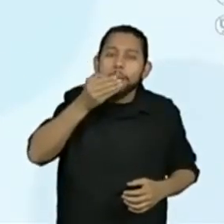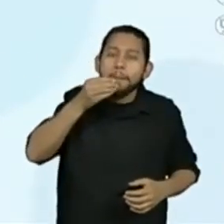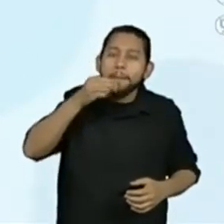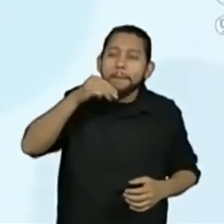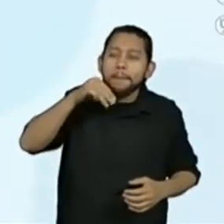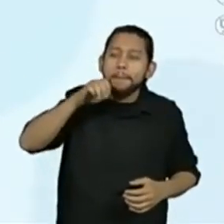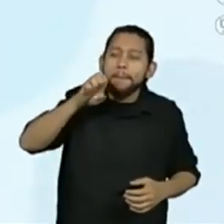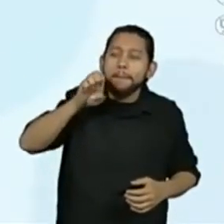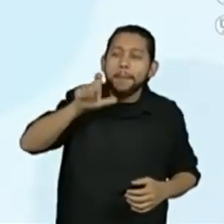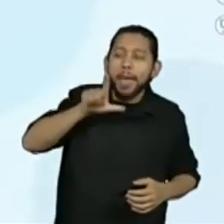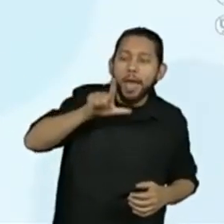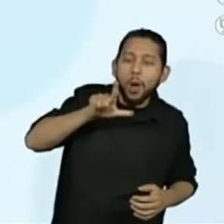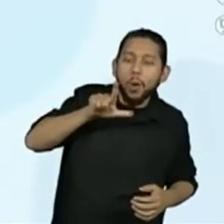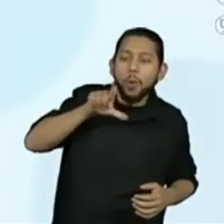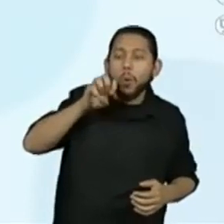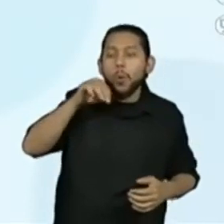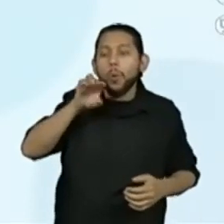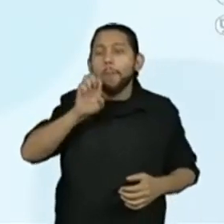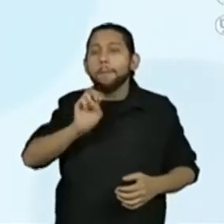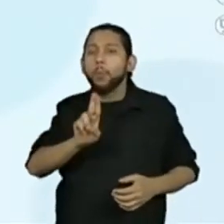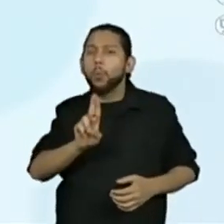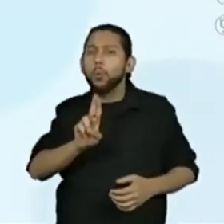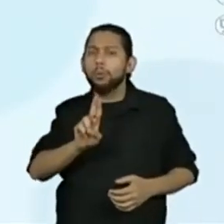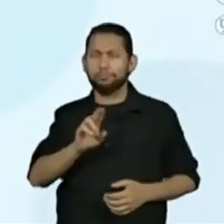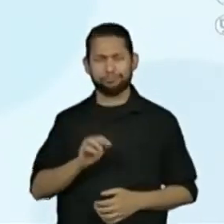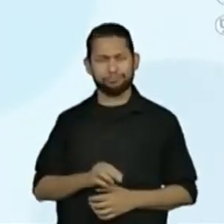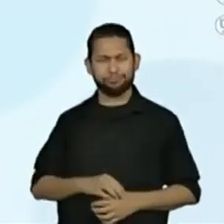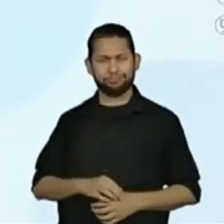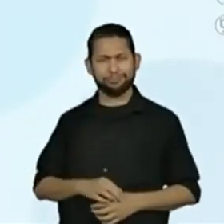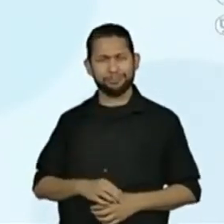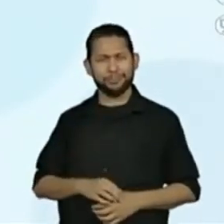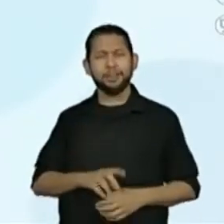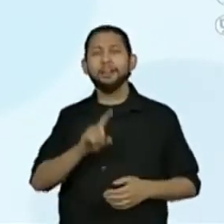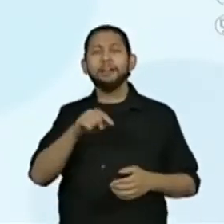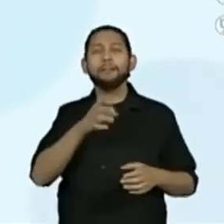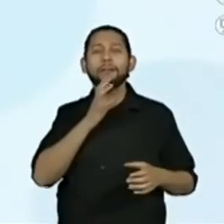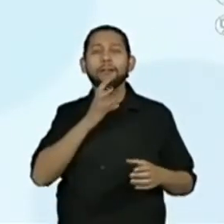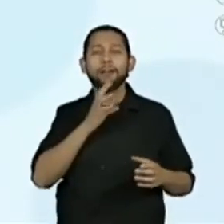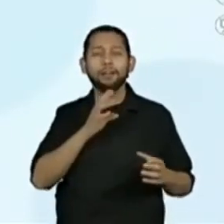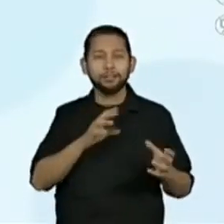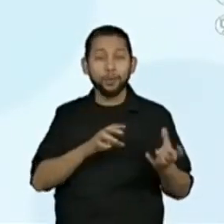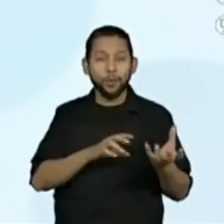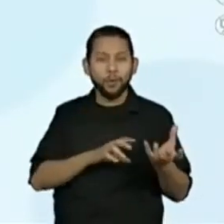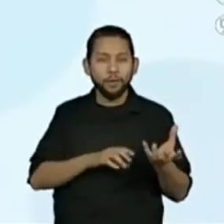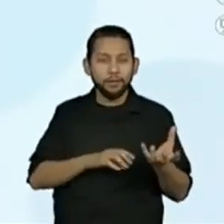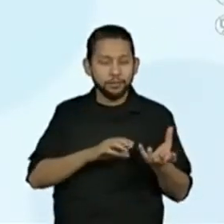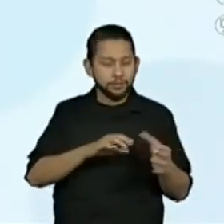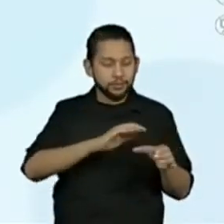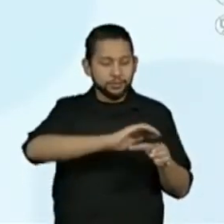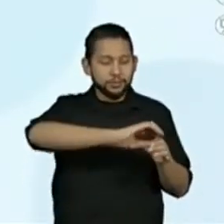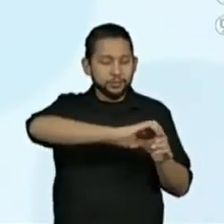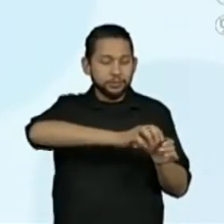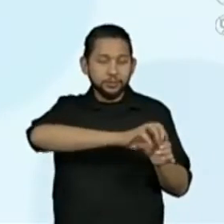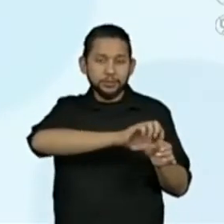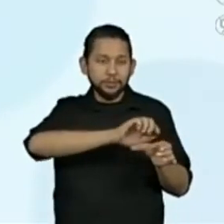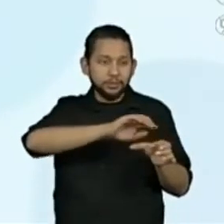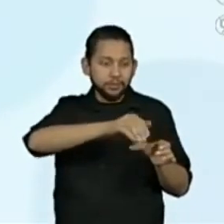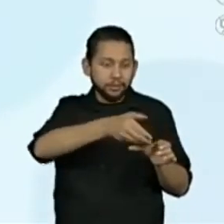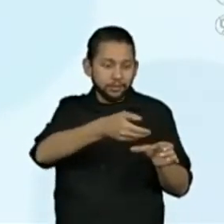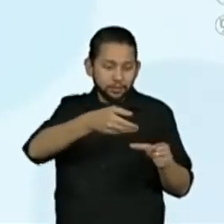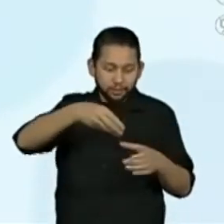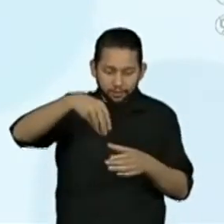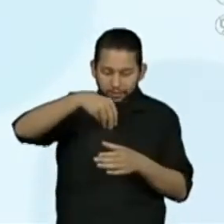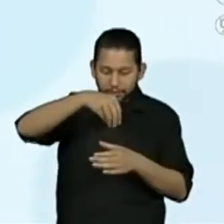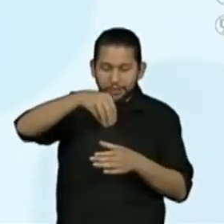Olha só, o favo é de mel, né? Aquele doce que a gente come bem gostoso, isso mesmo. Então,